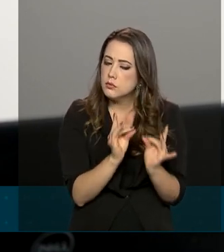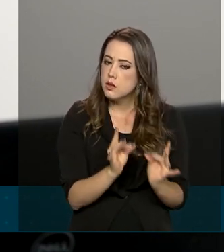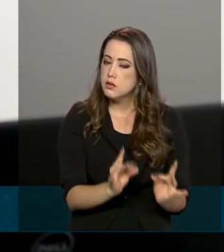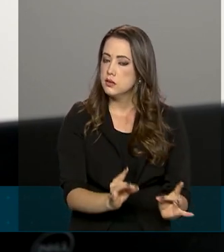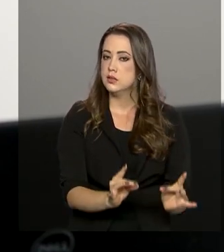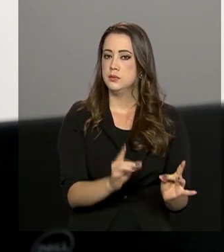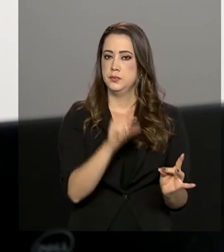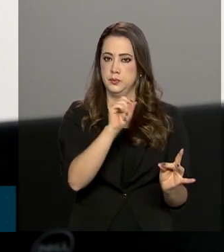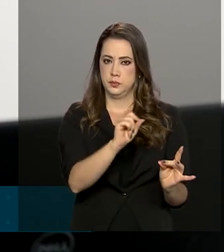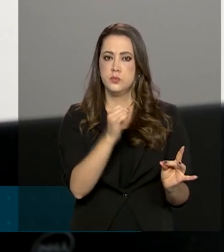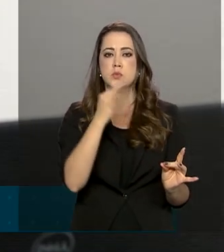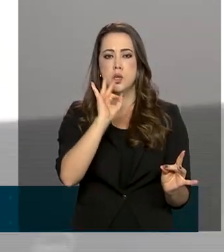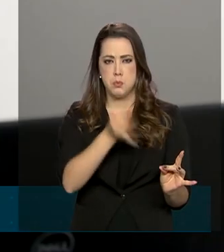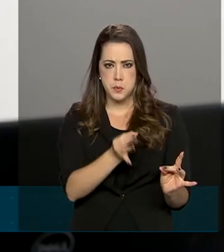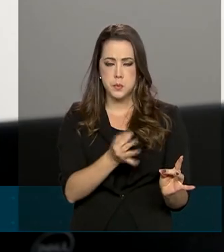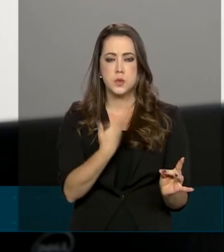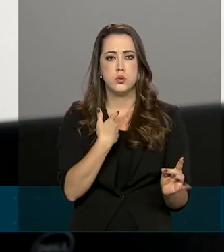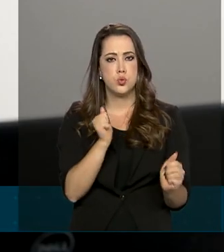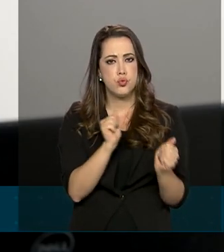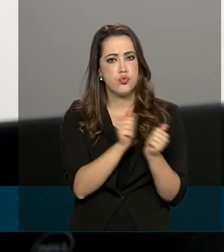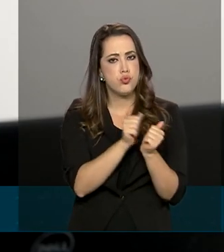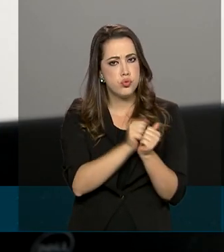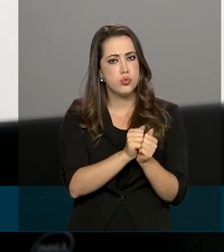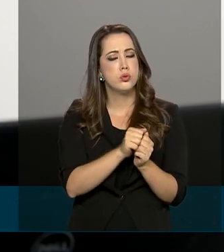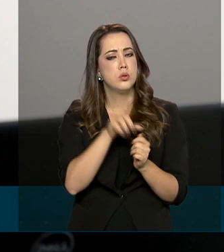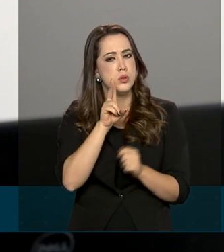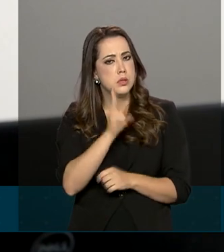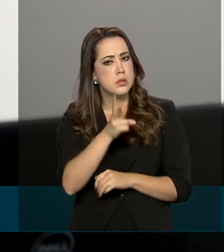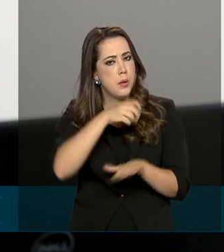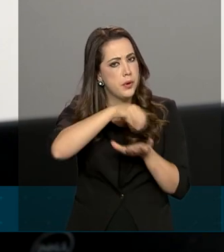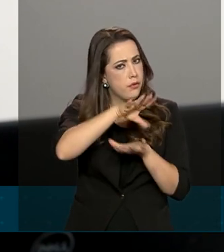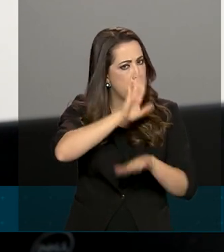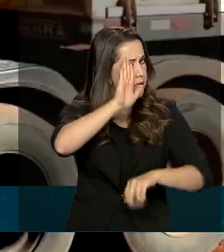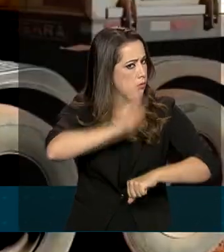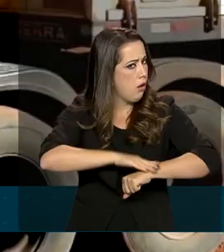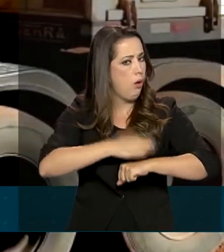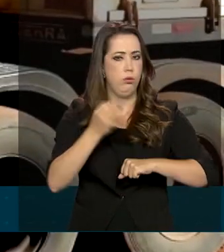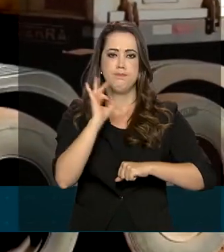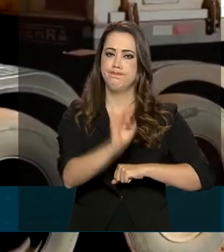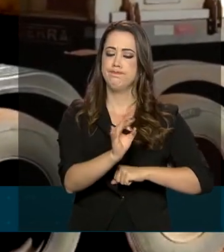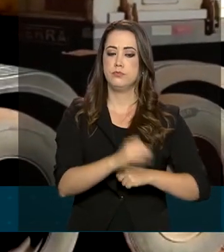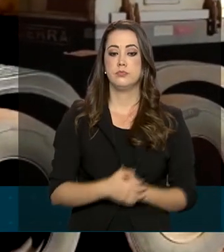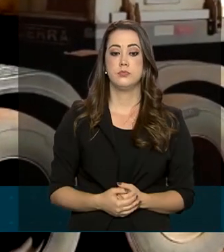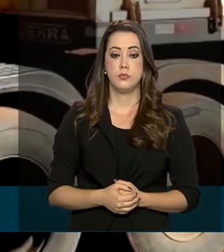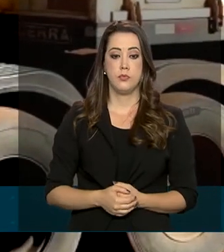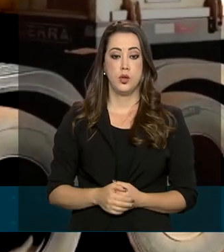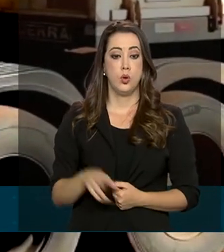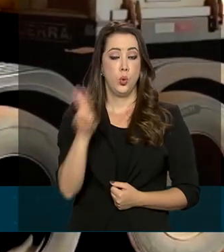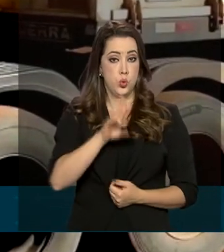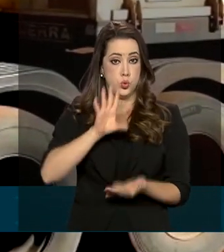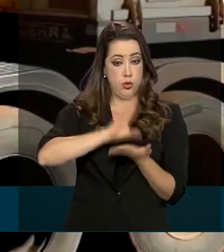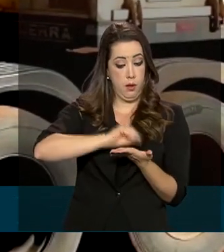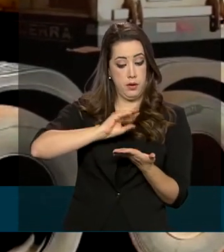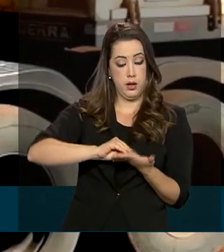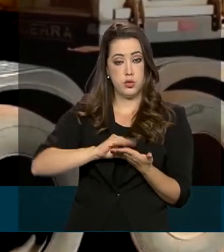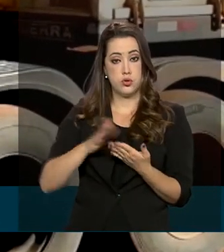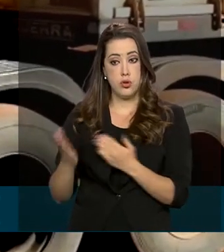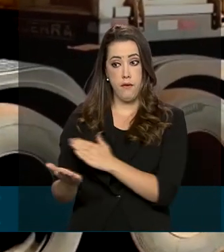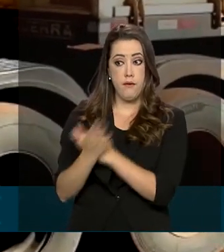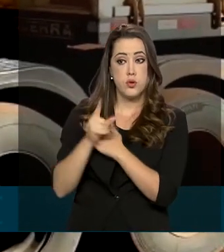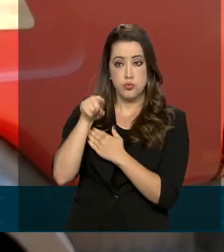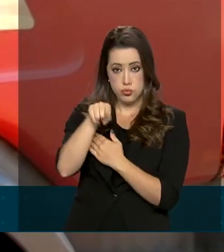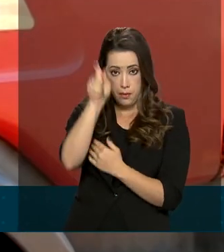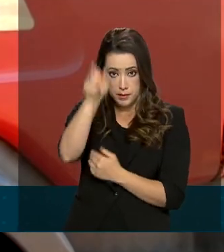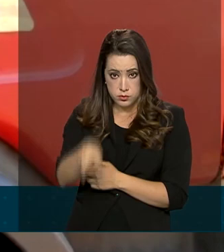vamos dizer assim, proativo, com informações sempre em tempo real. A ferramenta tem ajudado o caminhoneiro